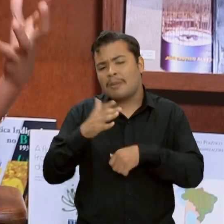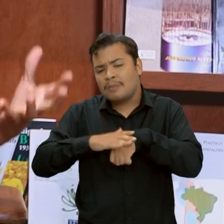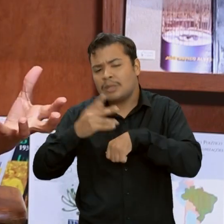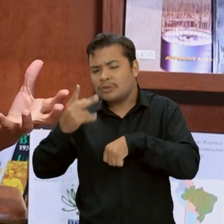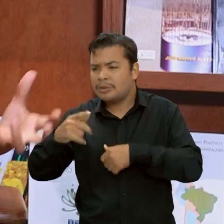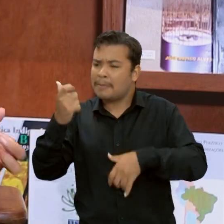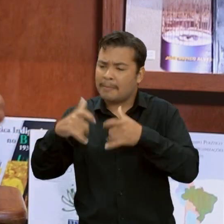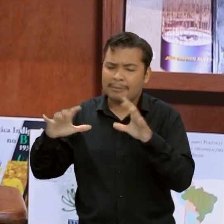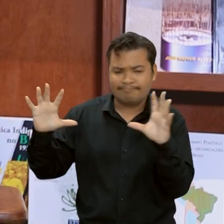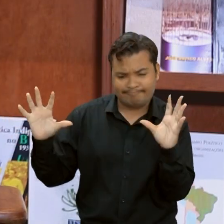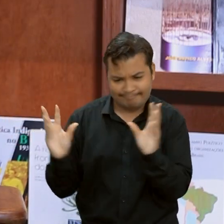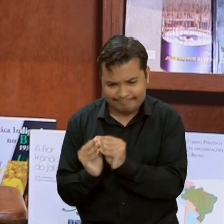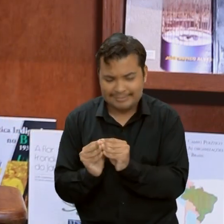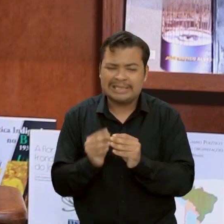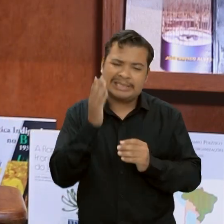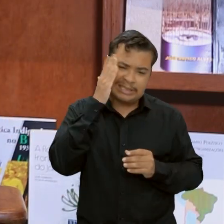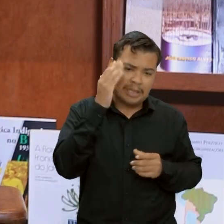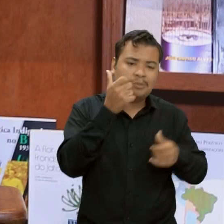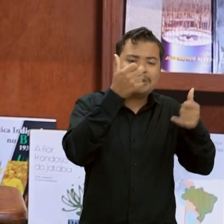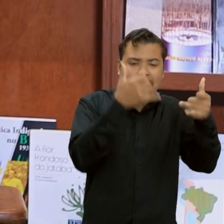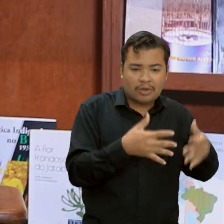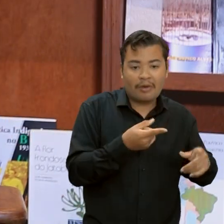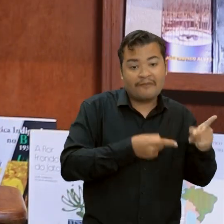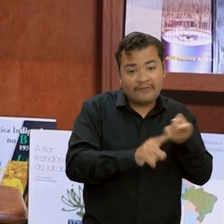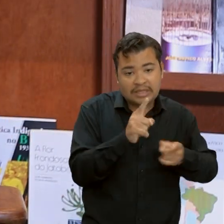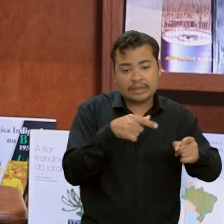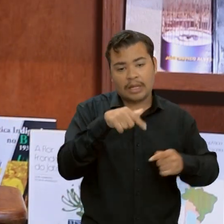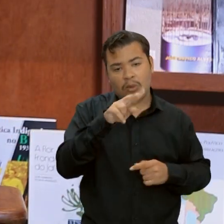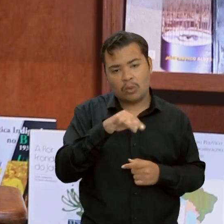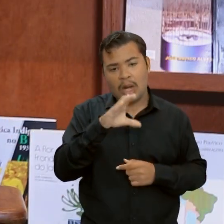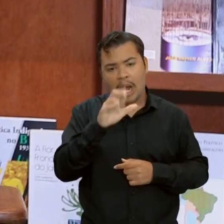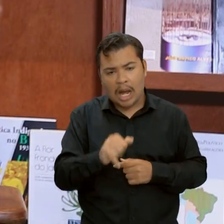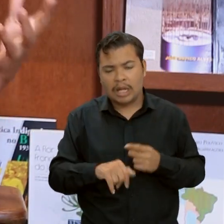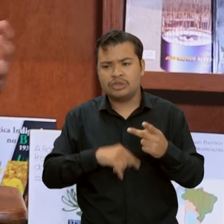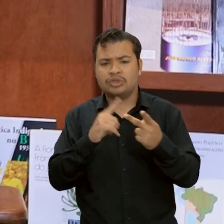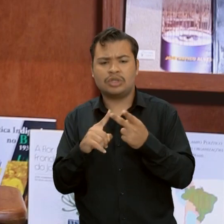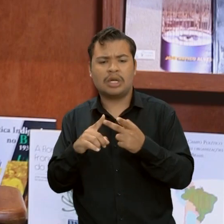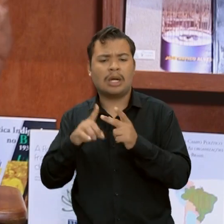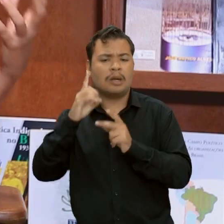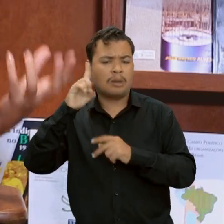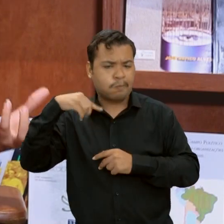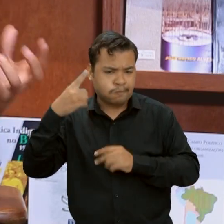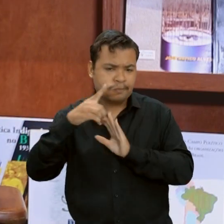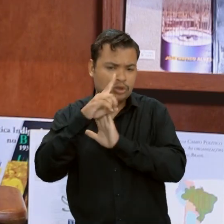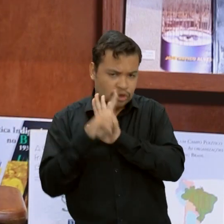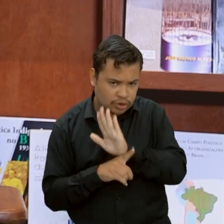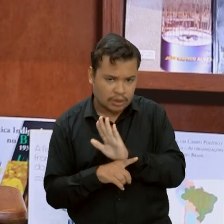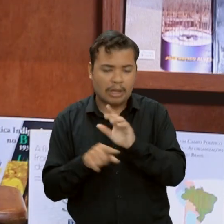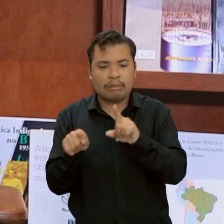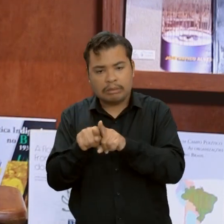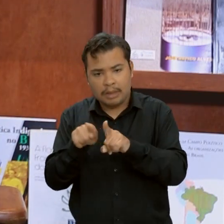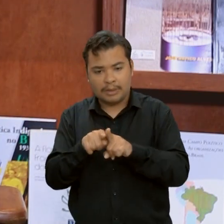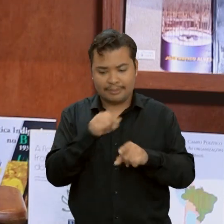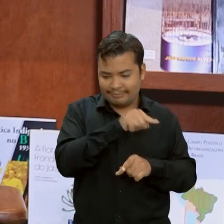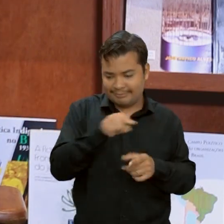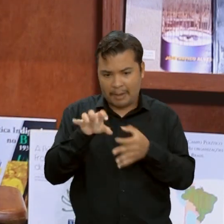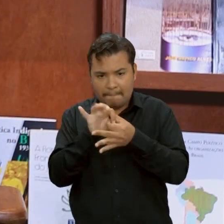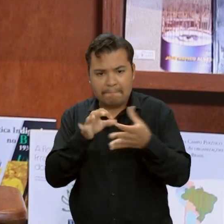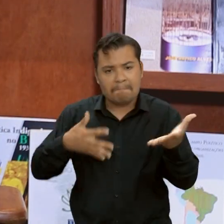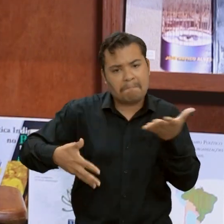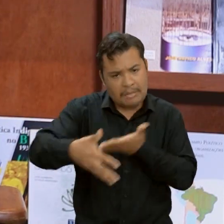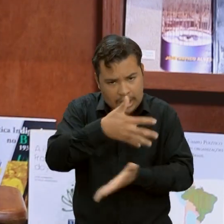aqui de física quântica, de direito, né? E, claro, dos conceitos de um aplicado ao outro.